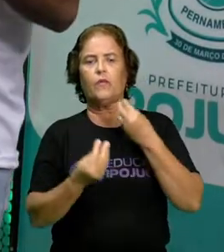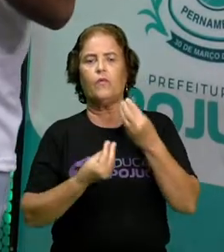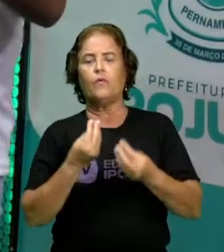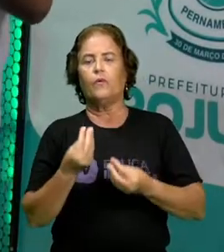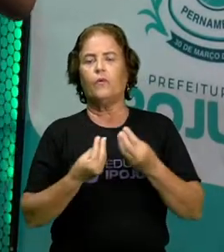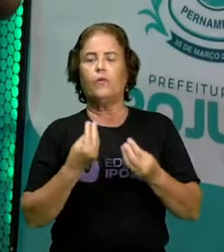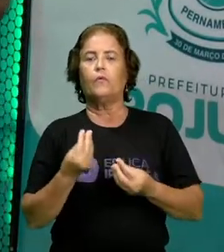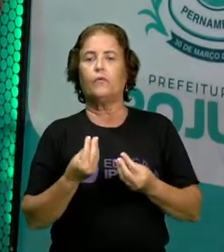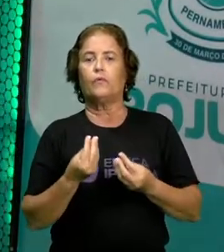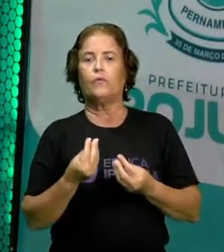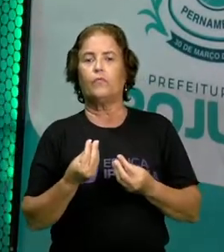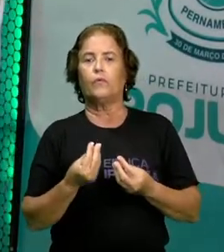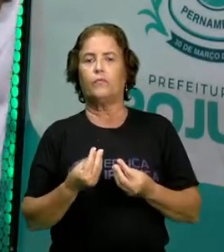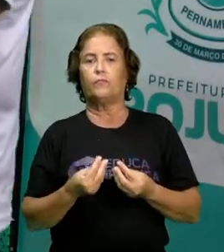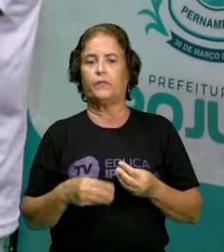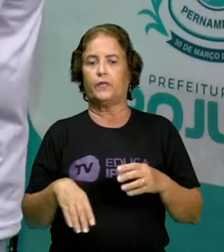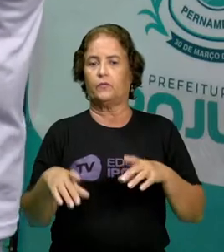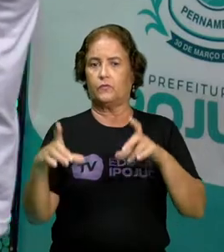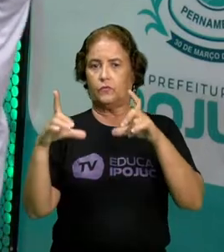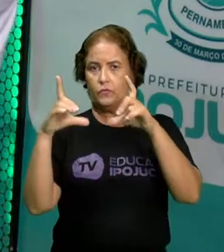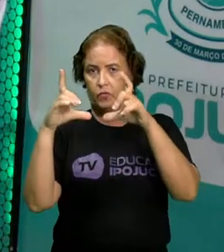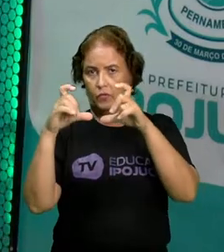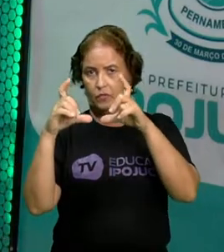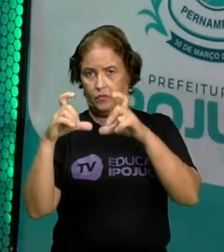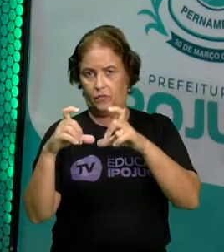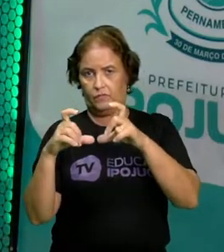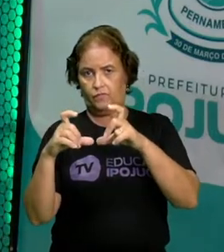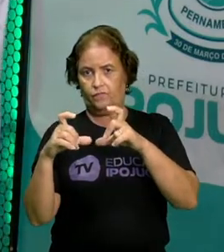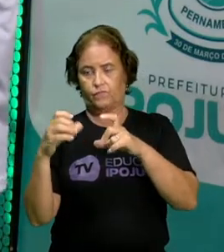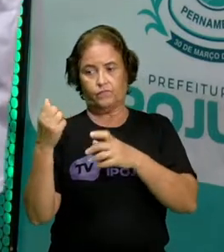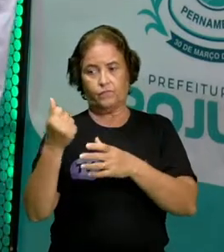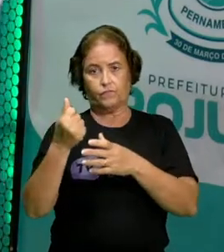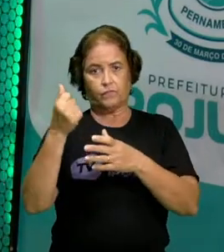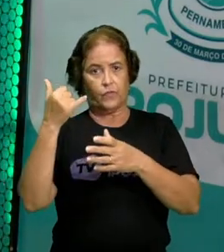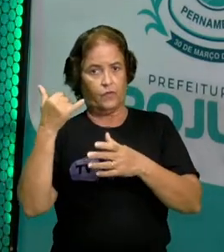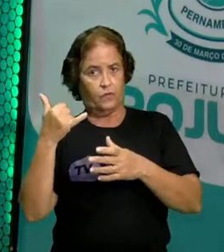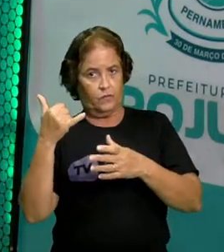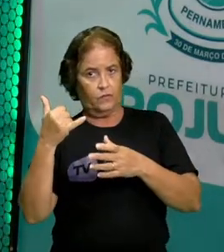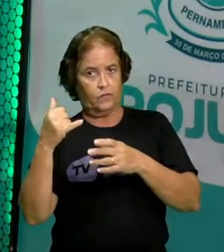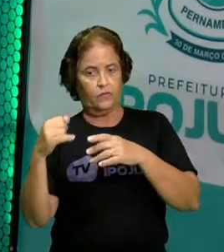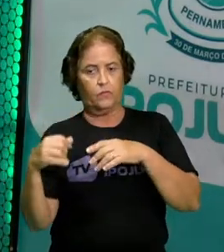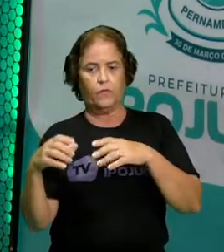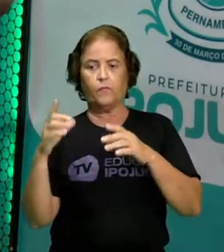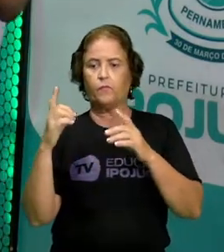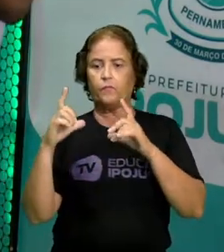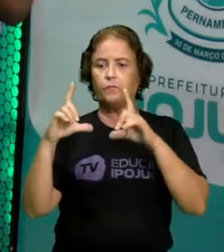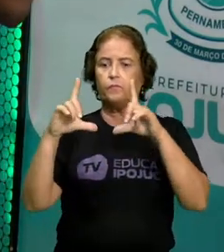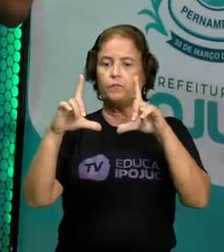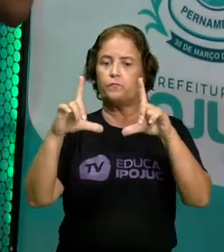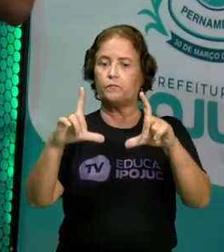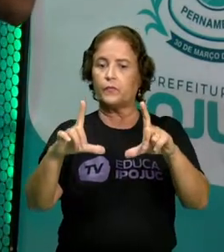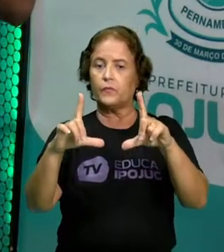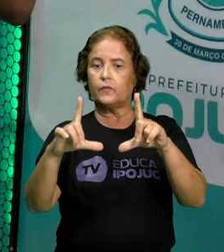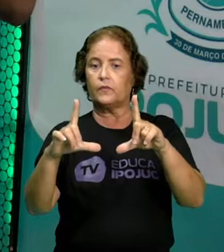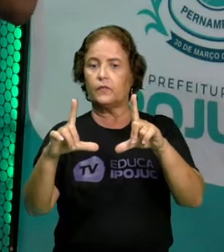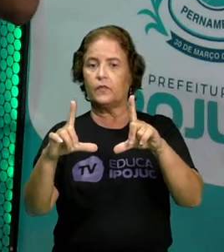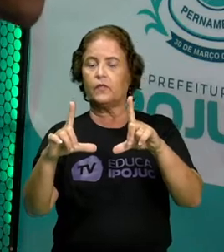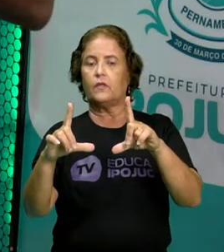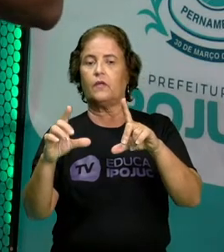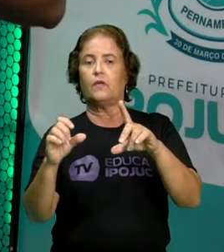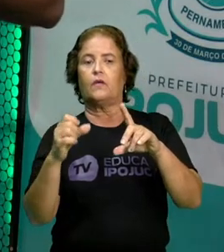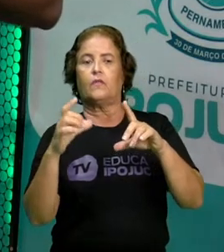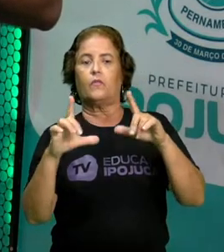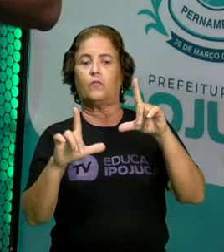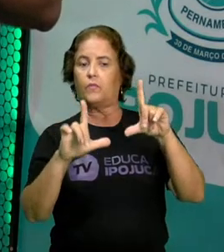aqui? Pega a câmera do seu celular, aponta para a tela da sua TV e você vai ser direcionado automaticamente